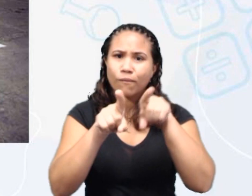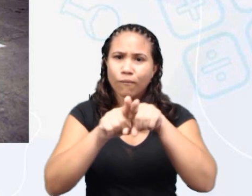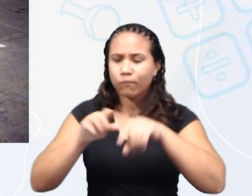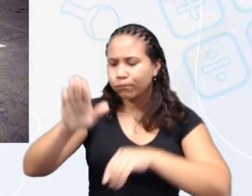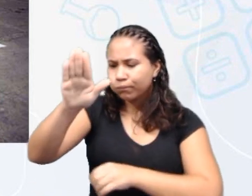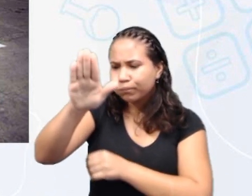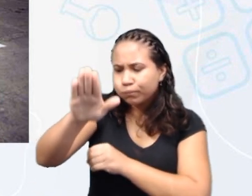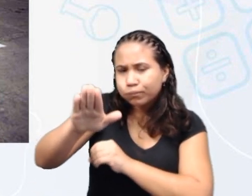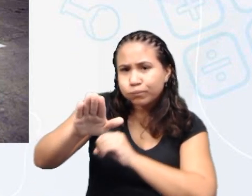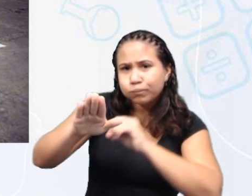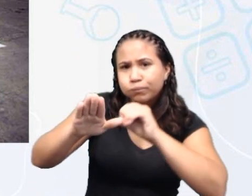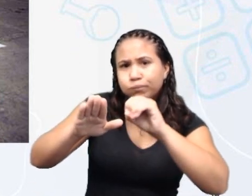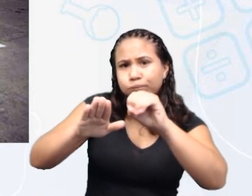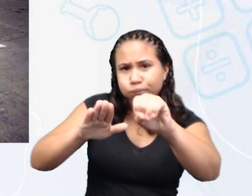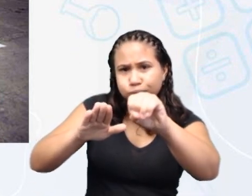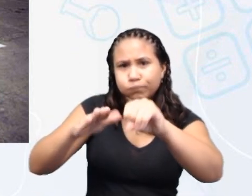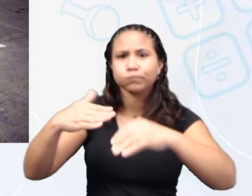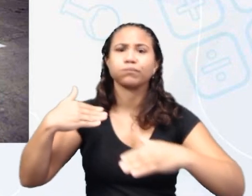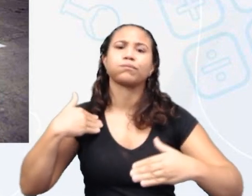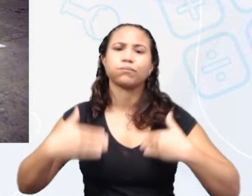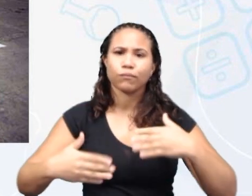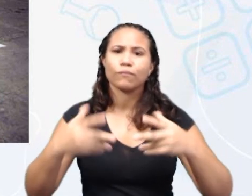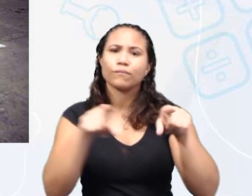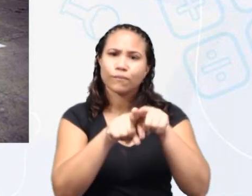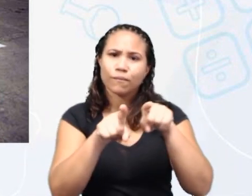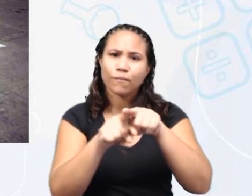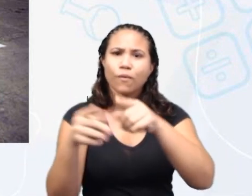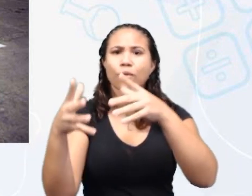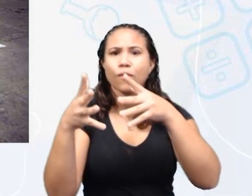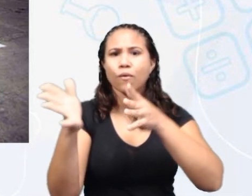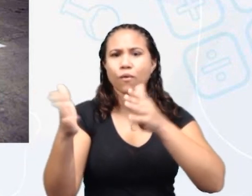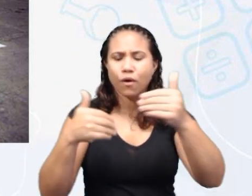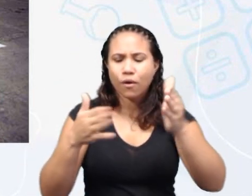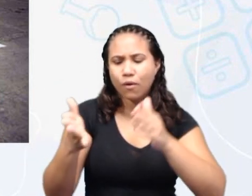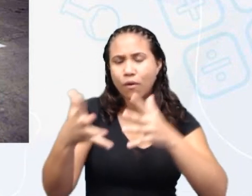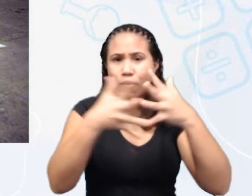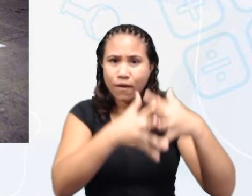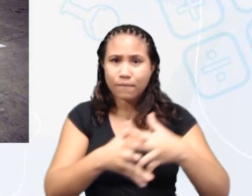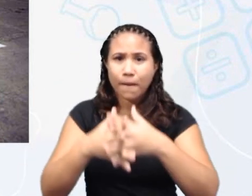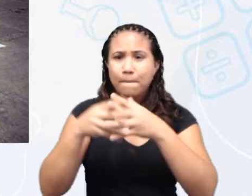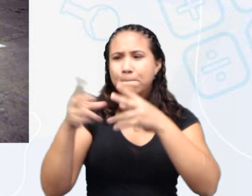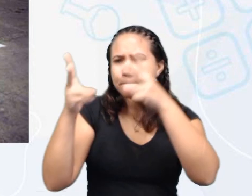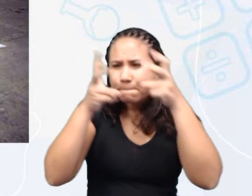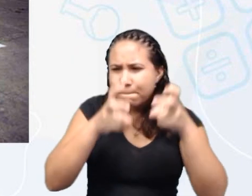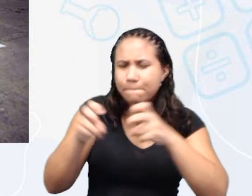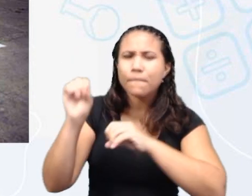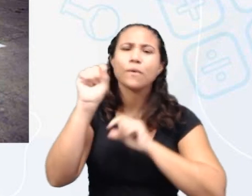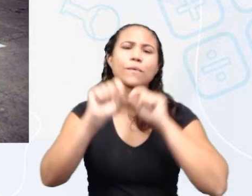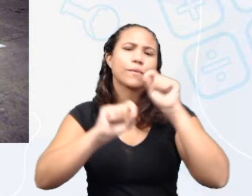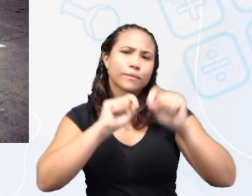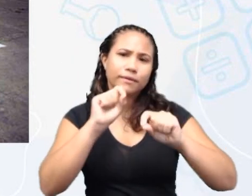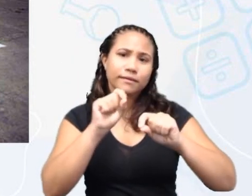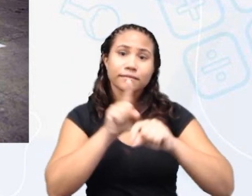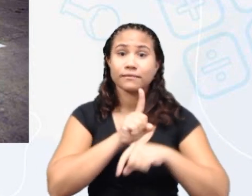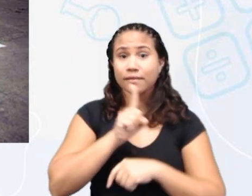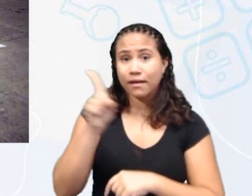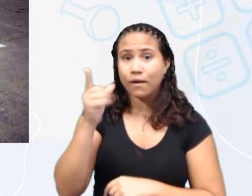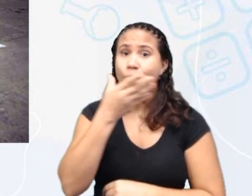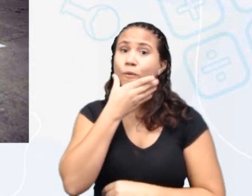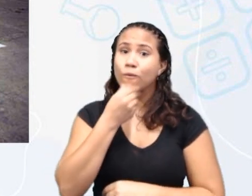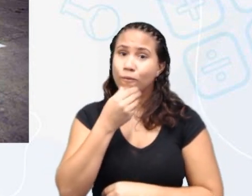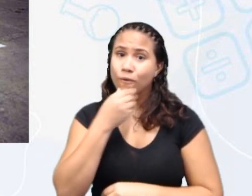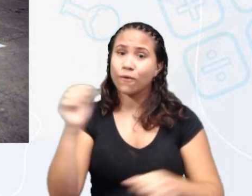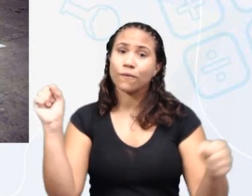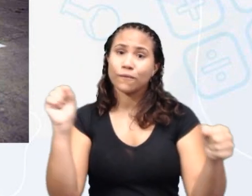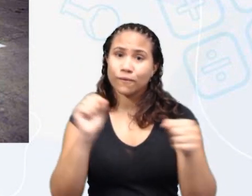sendo utilizada por um homem carregando uma caixa para um caminhão. A gente pode até observar que nesse caso aí do homem